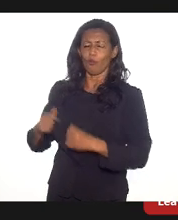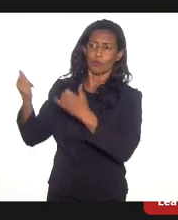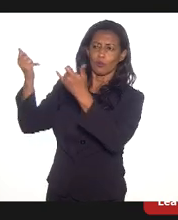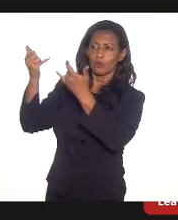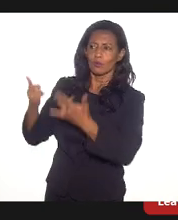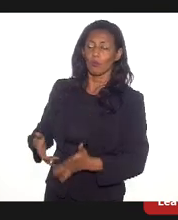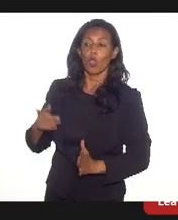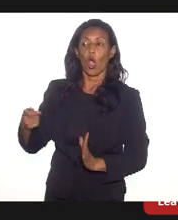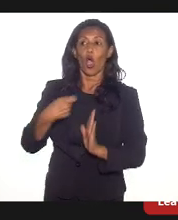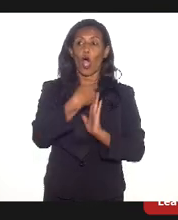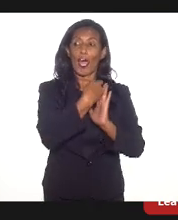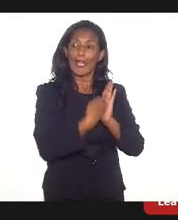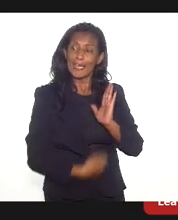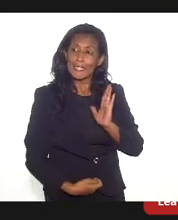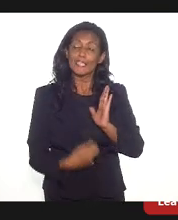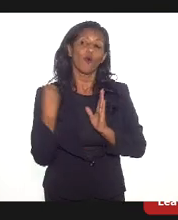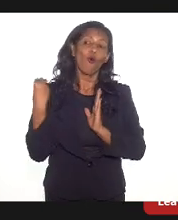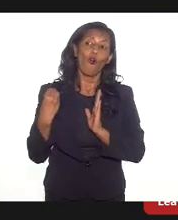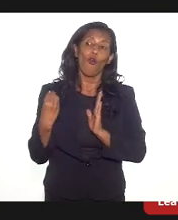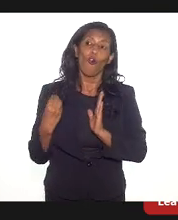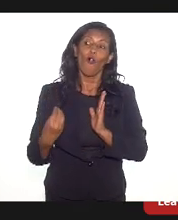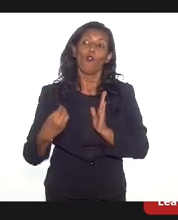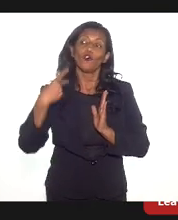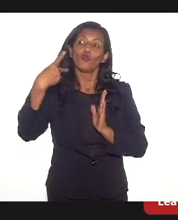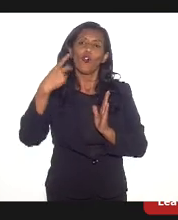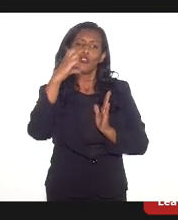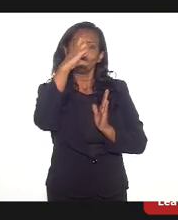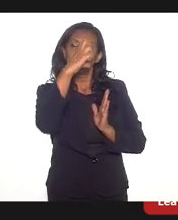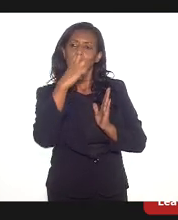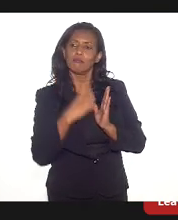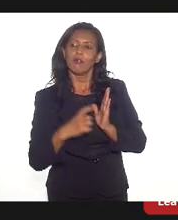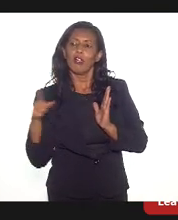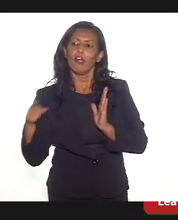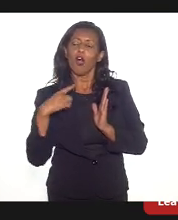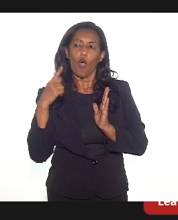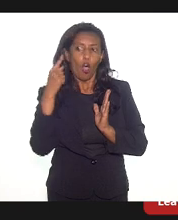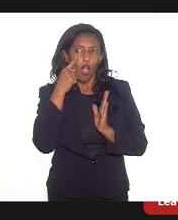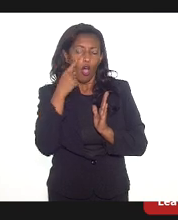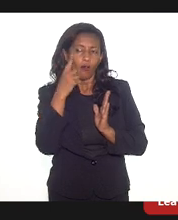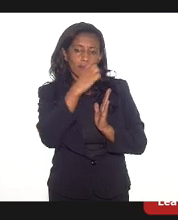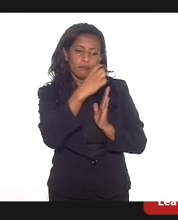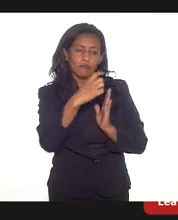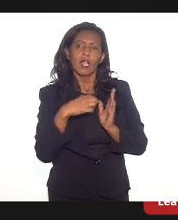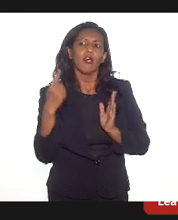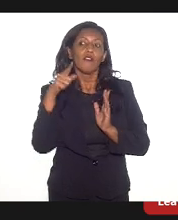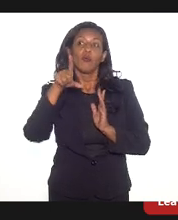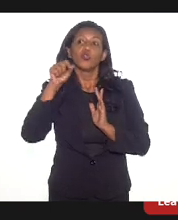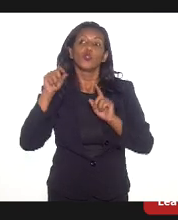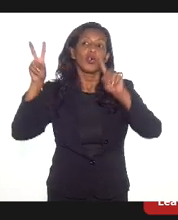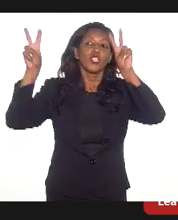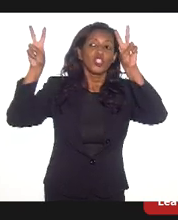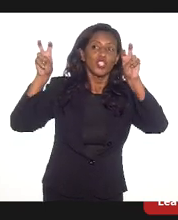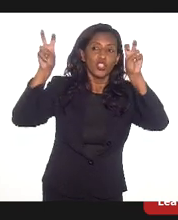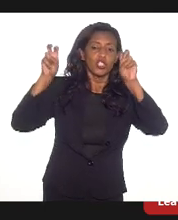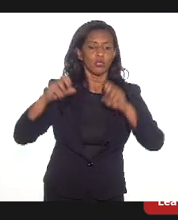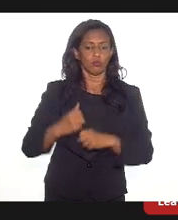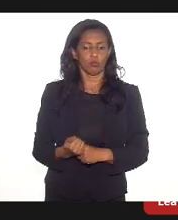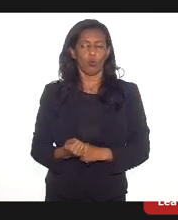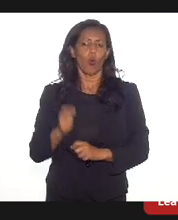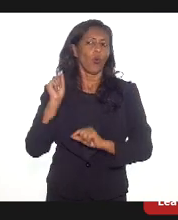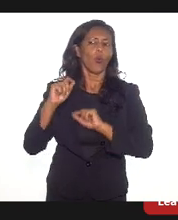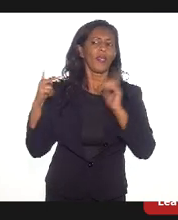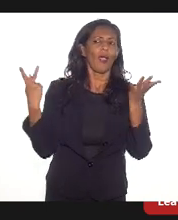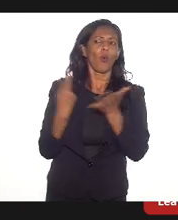olha só, a redação, escreve uma redação de dois parágrafos só, escreve aí, vamos escolher um título aí, o que aconteceu na